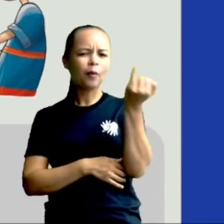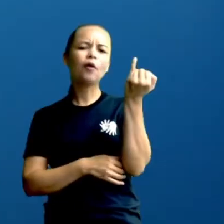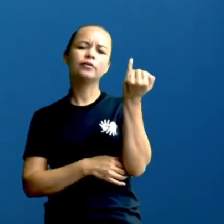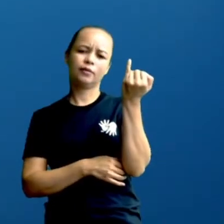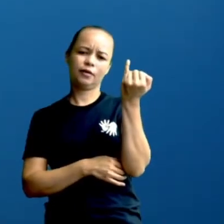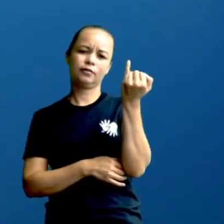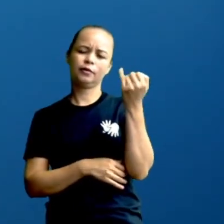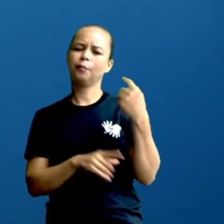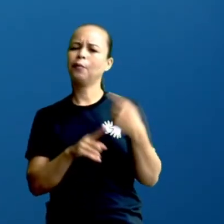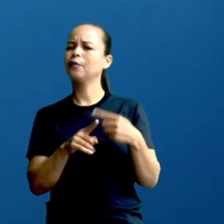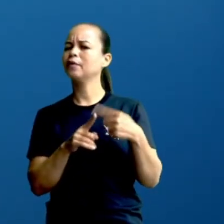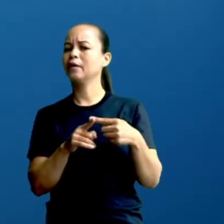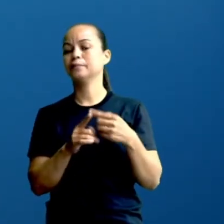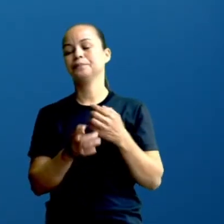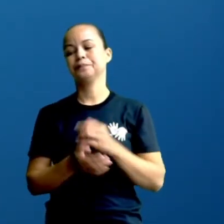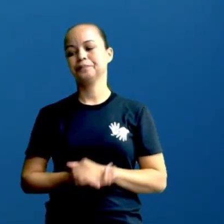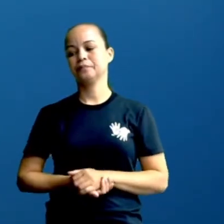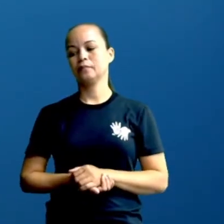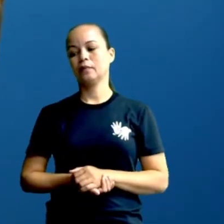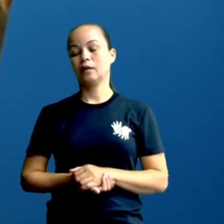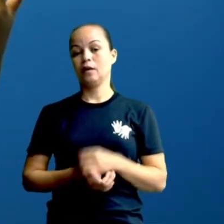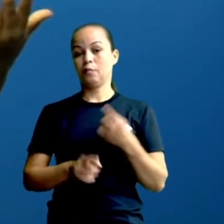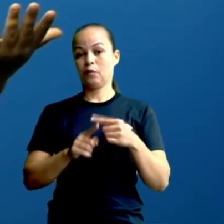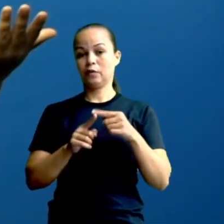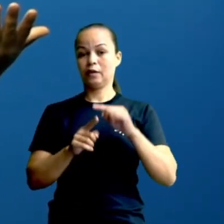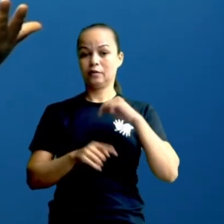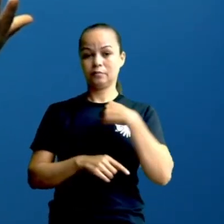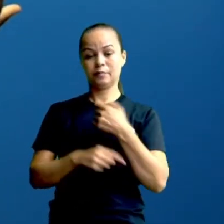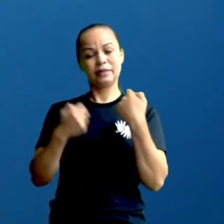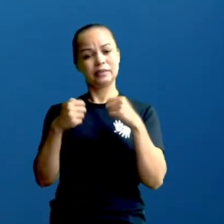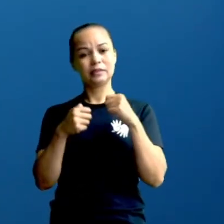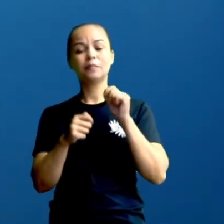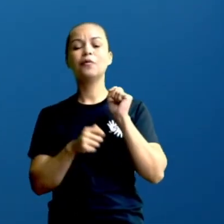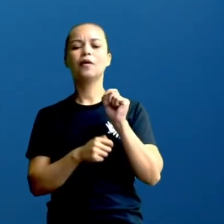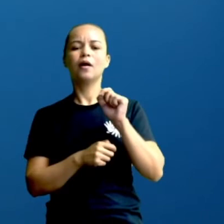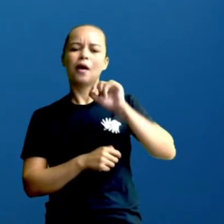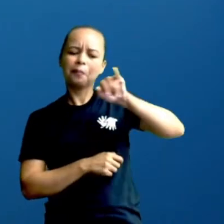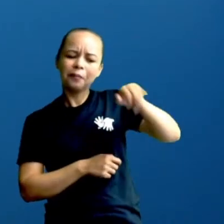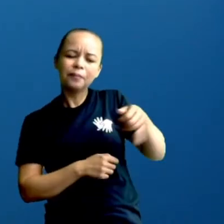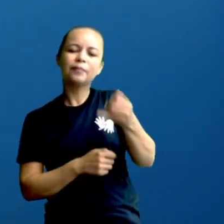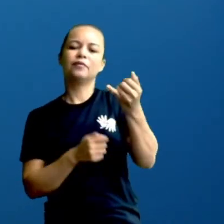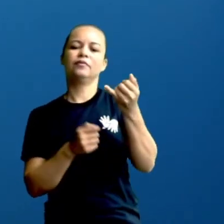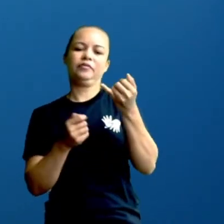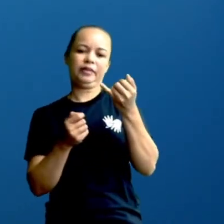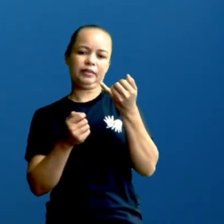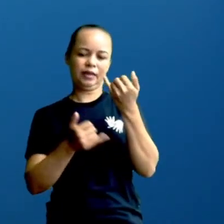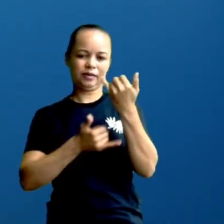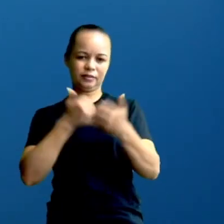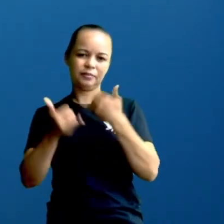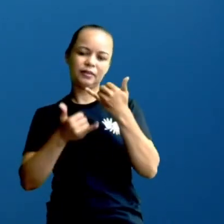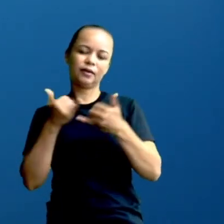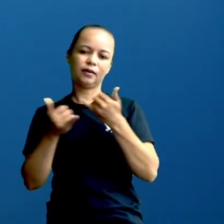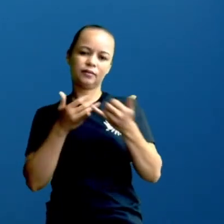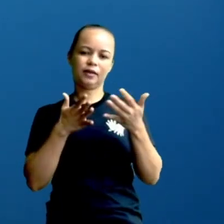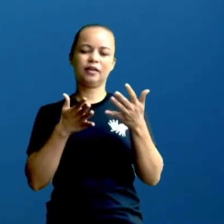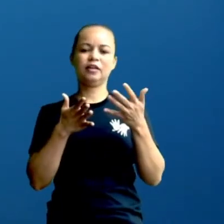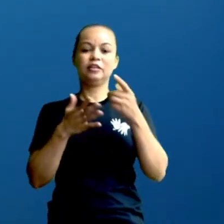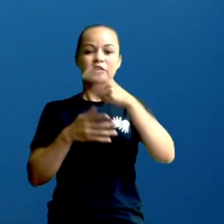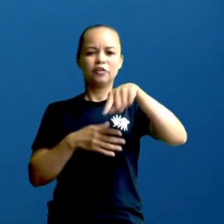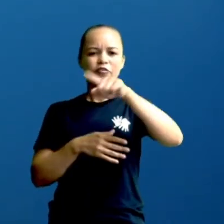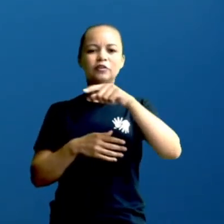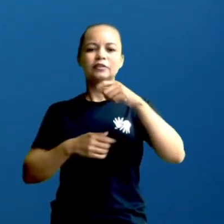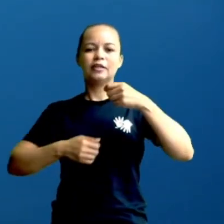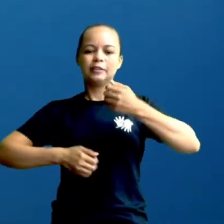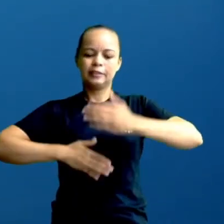cá. Por quê, pessoal? A gente tem que aproveitar, né? E quando você brinca dessas brincadeiras, você se